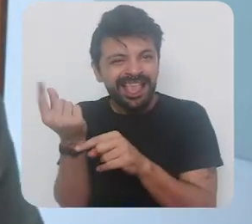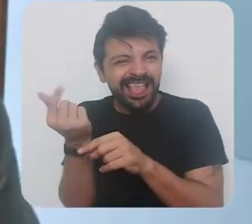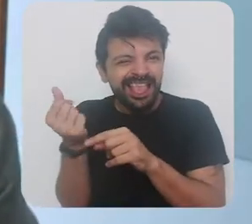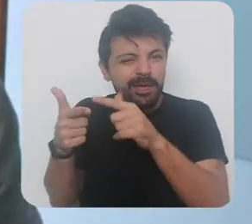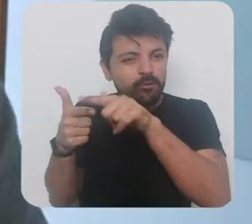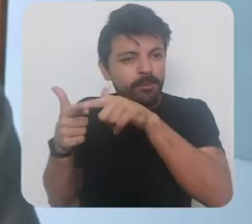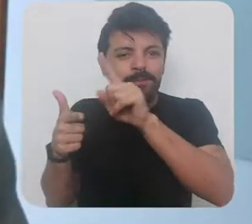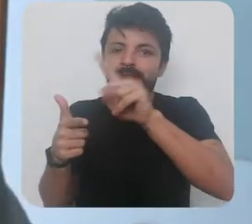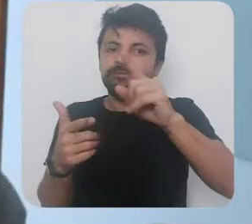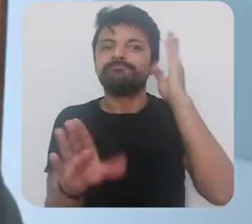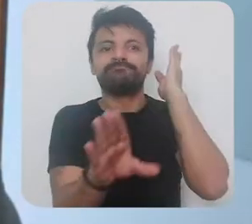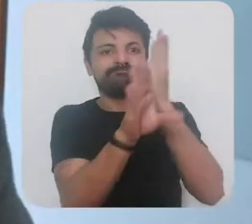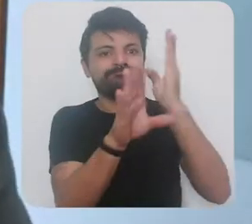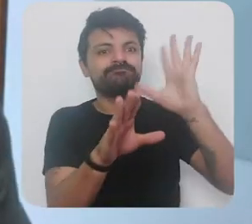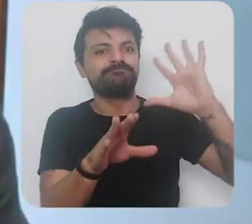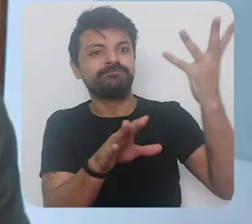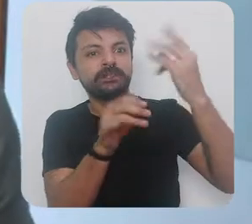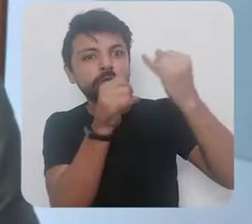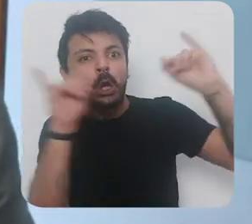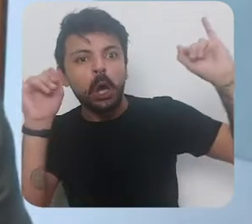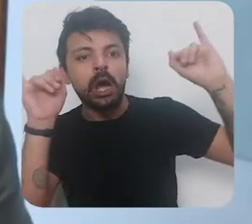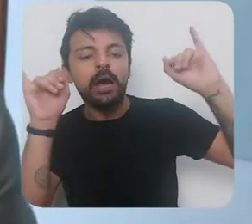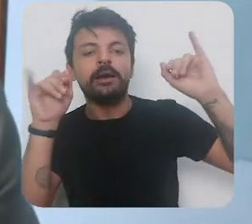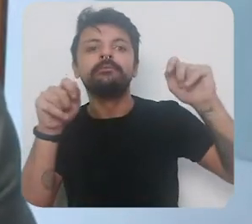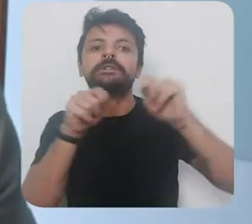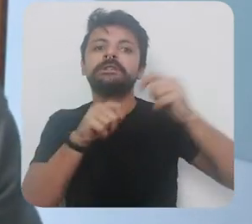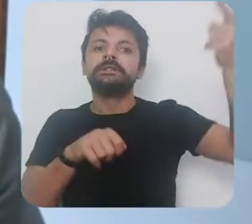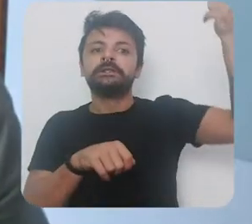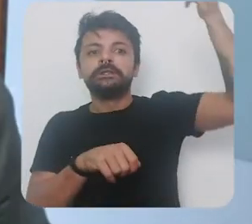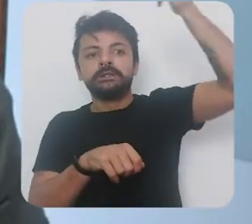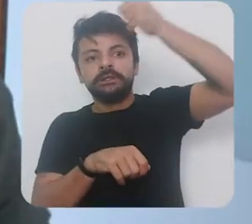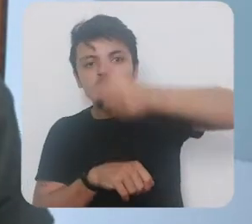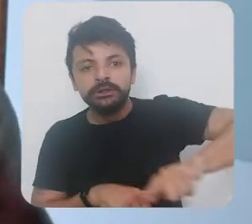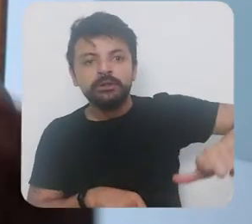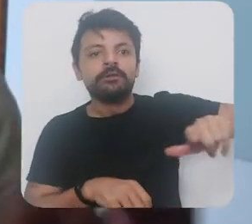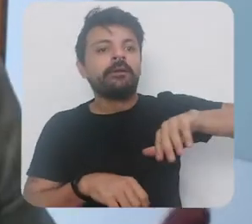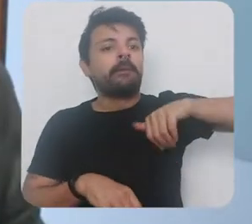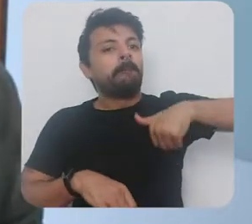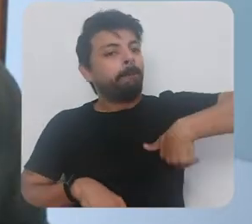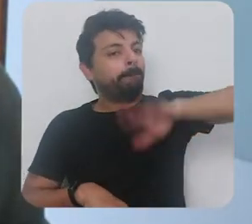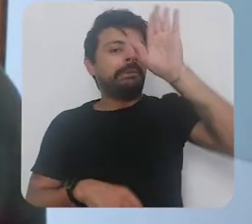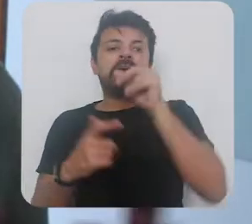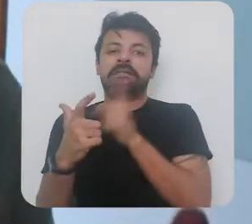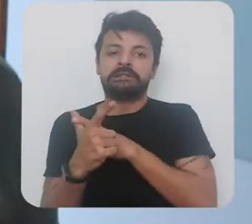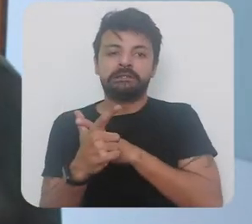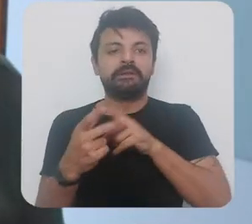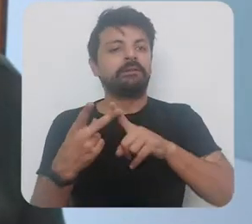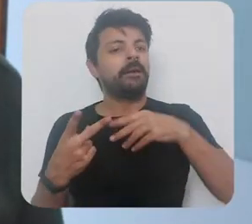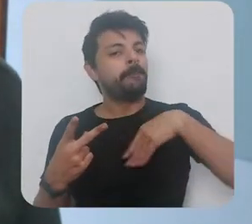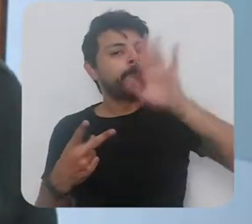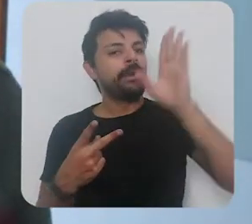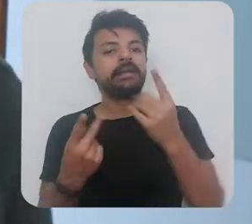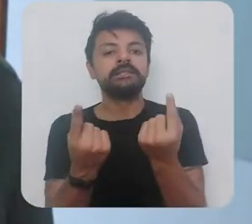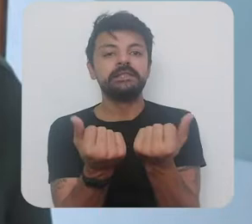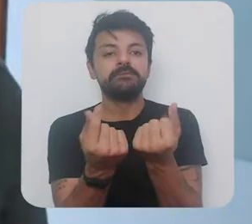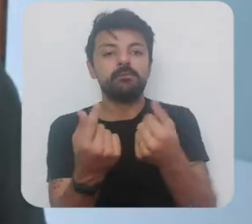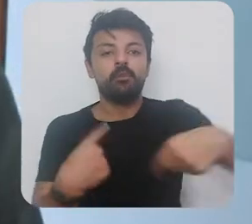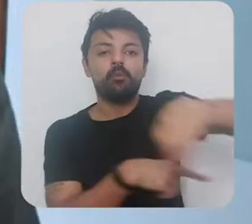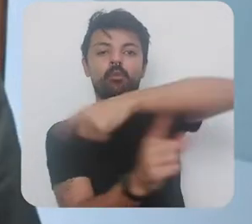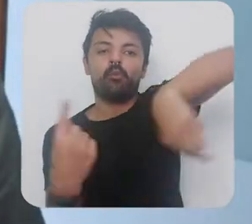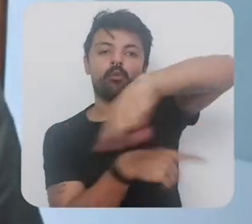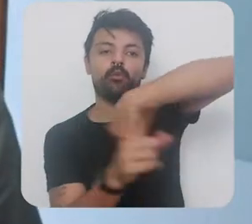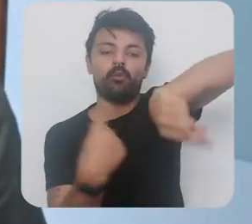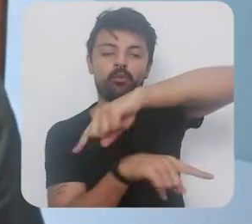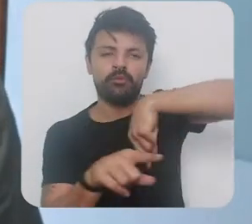origem não financeira mas de choque real aonde a gente tem que fazer isso tudo de novo mais dívida e mais moeda